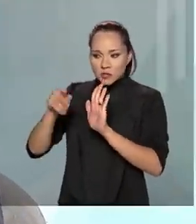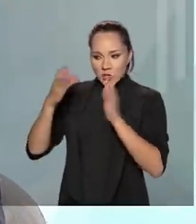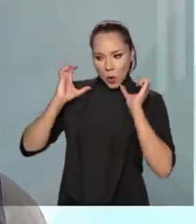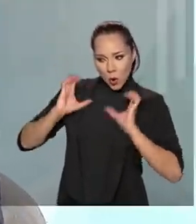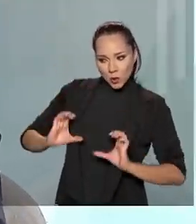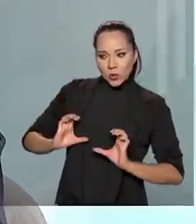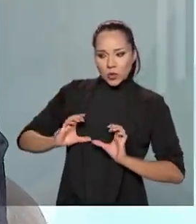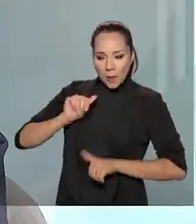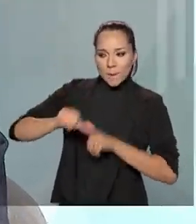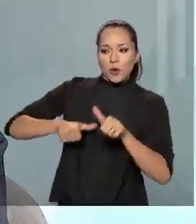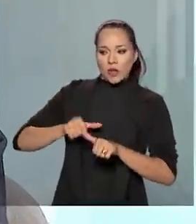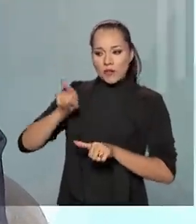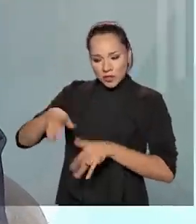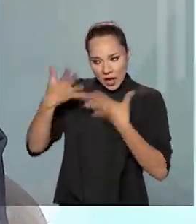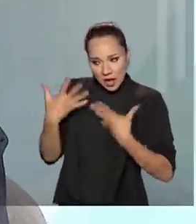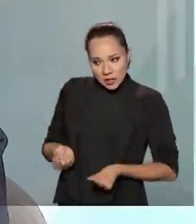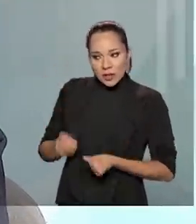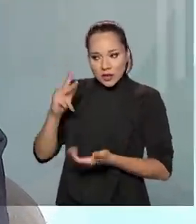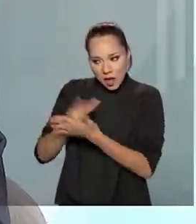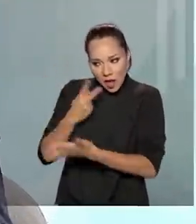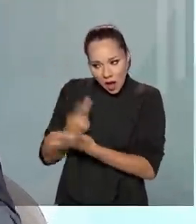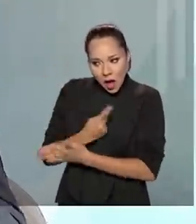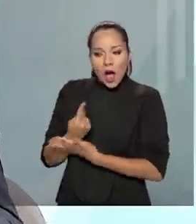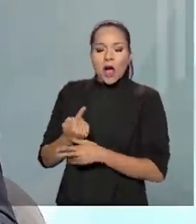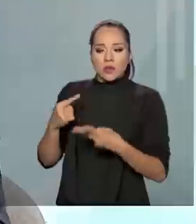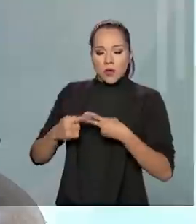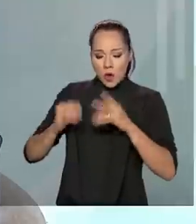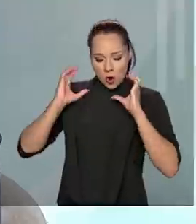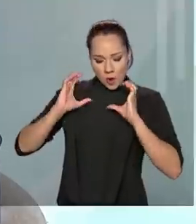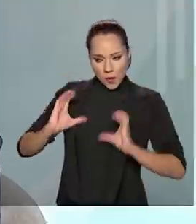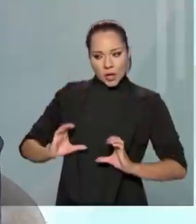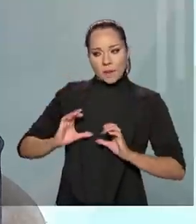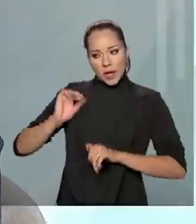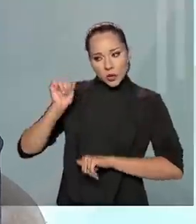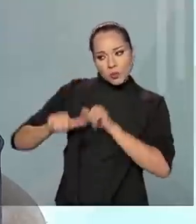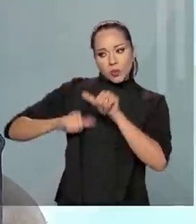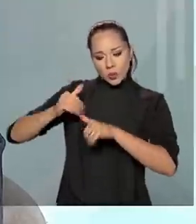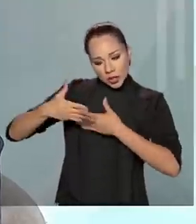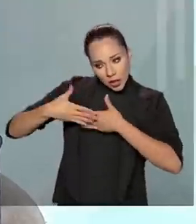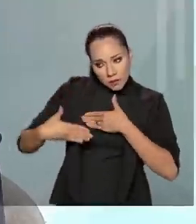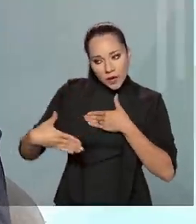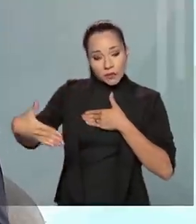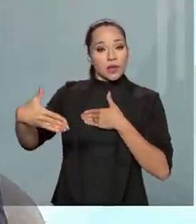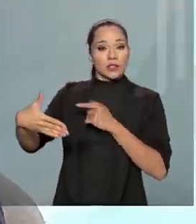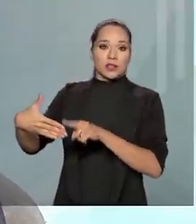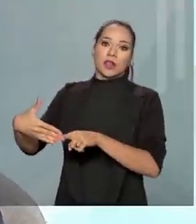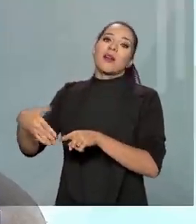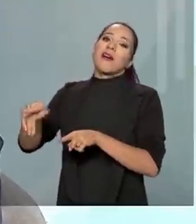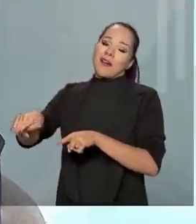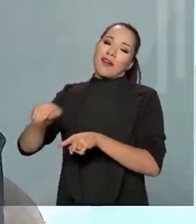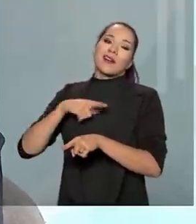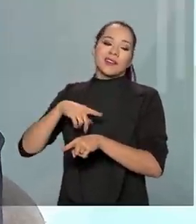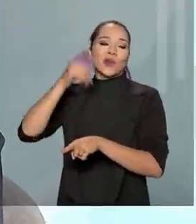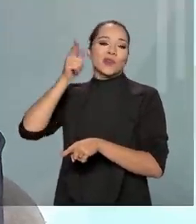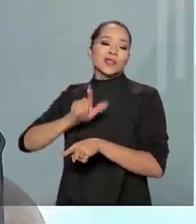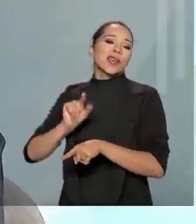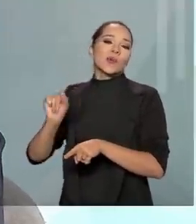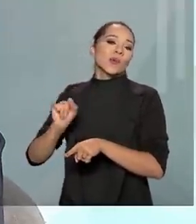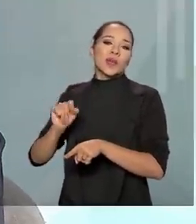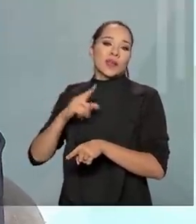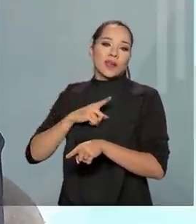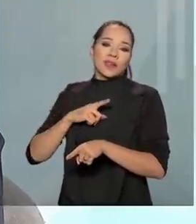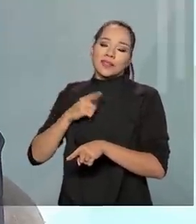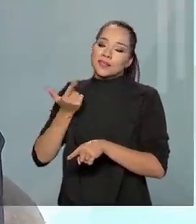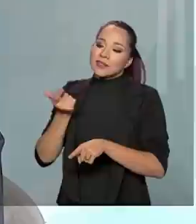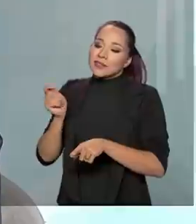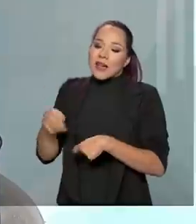ele assume o erro que ele cometeu, ele assume um comportamento diferente para frente, isso faz com que a gente trabalhe uma